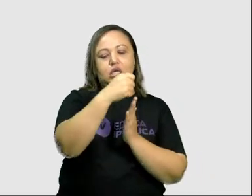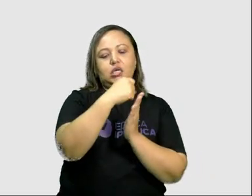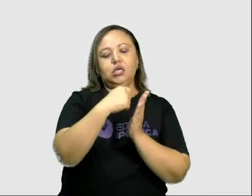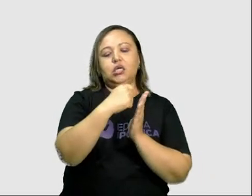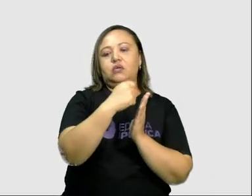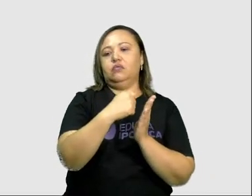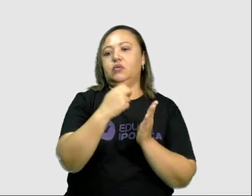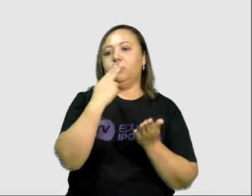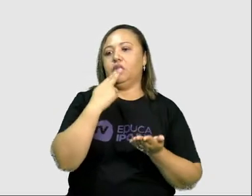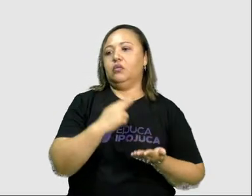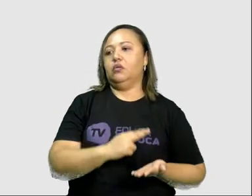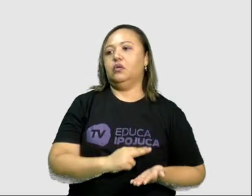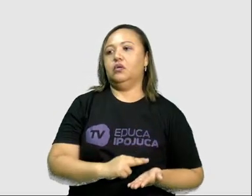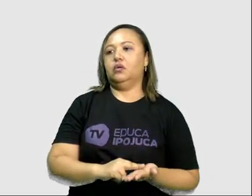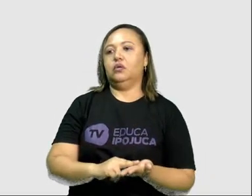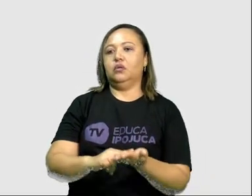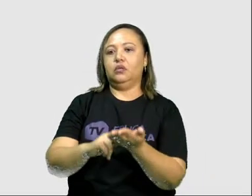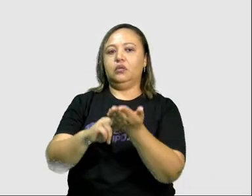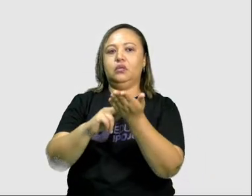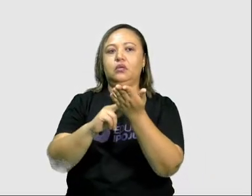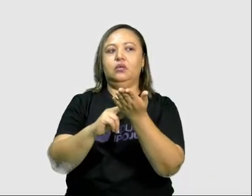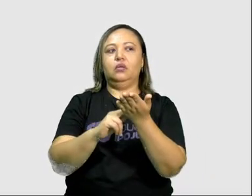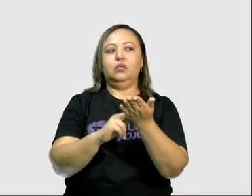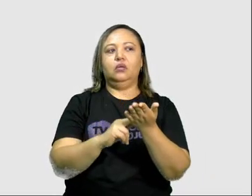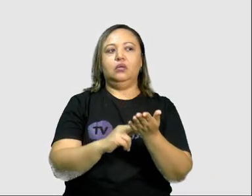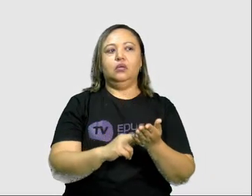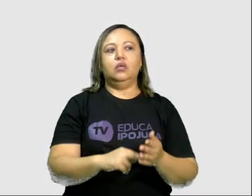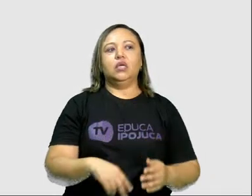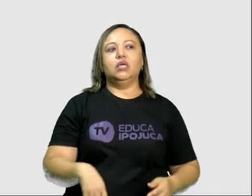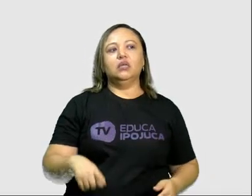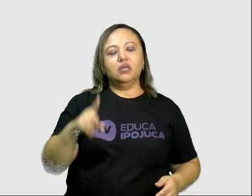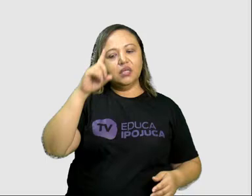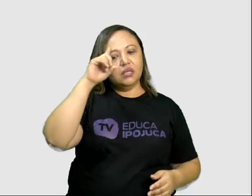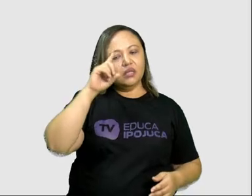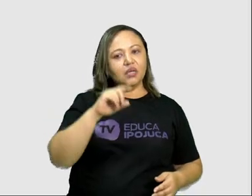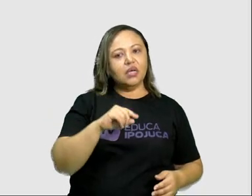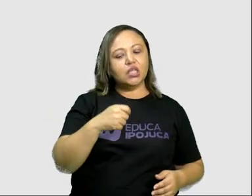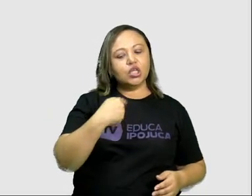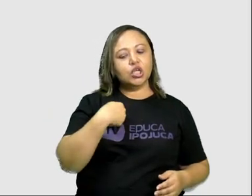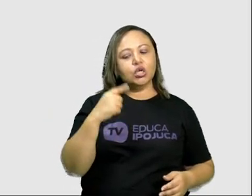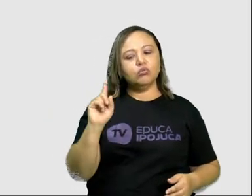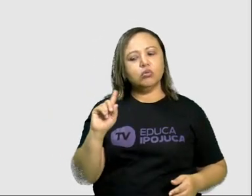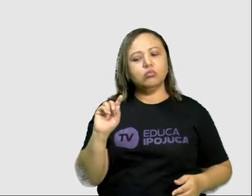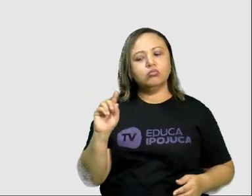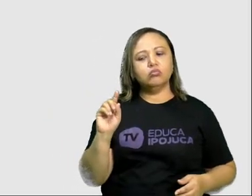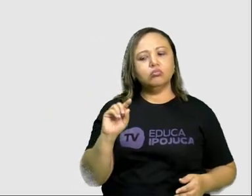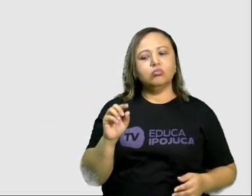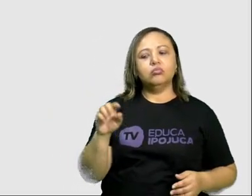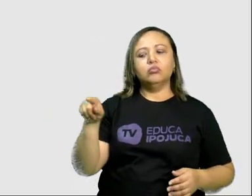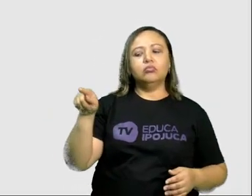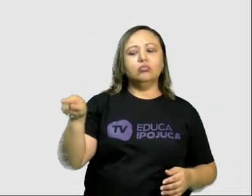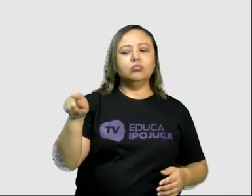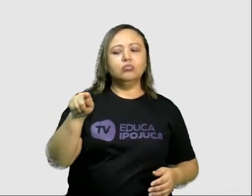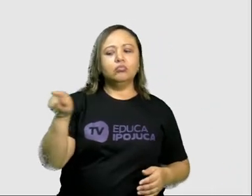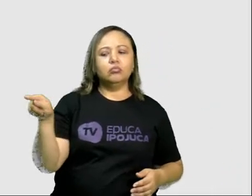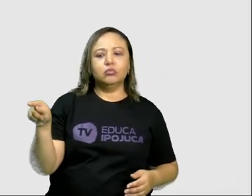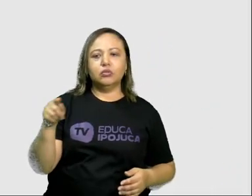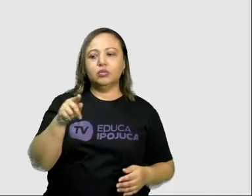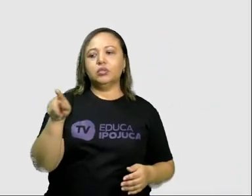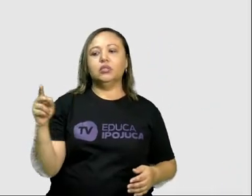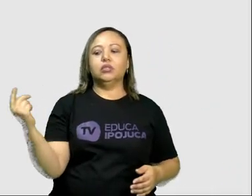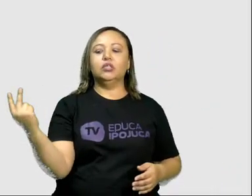uma carta. E se nesse dia eu não escrevo a carta? Sam escreve uma carta.